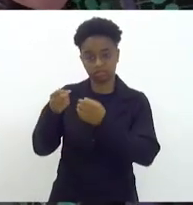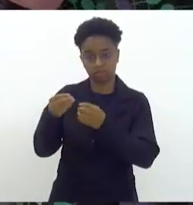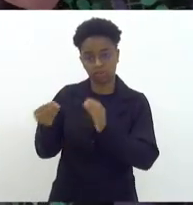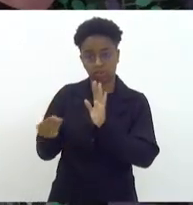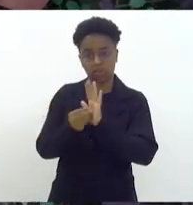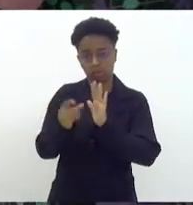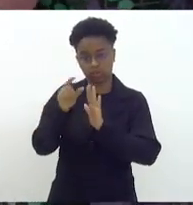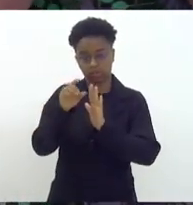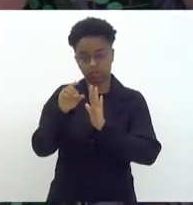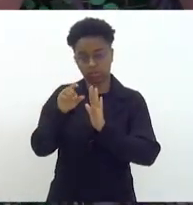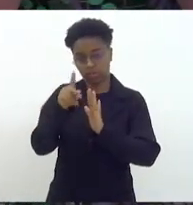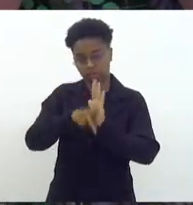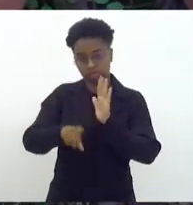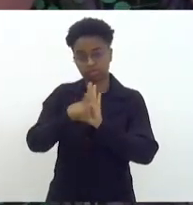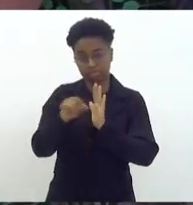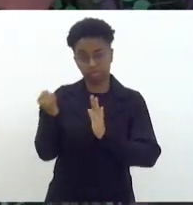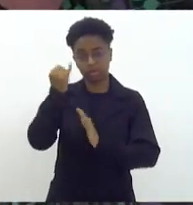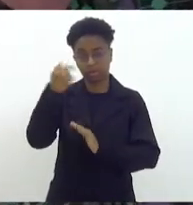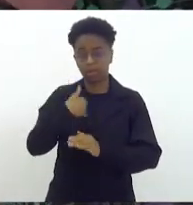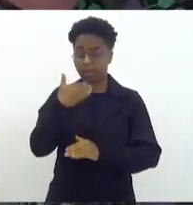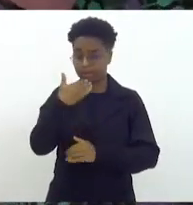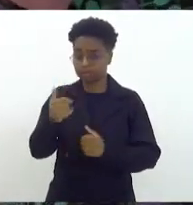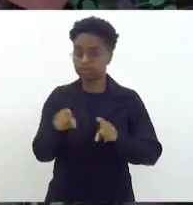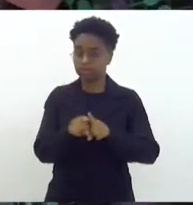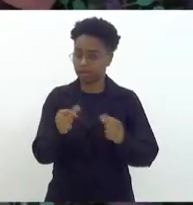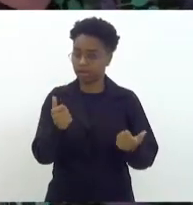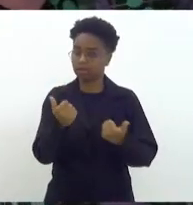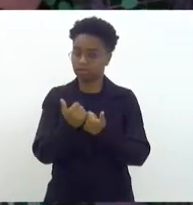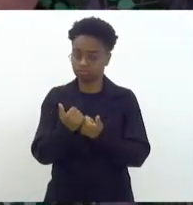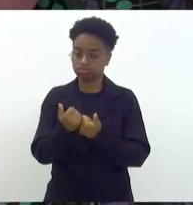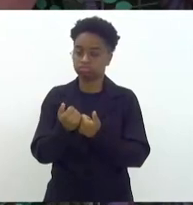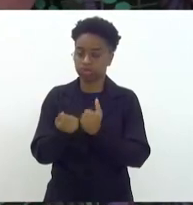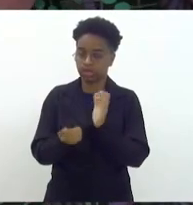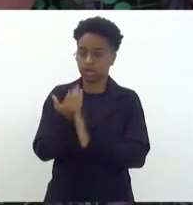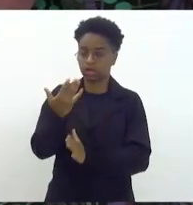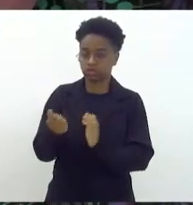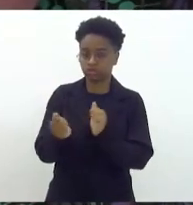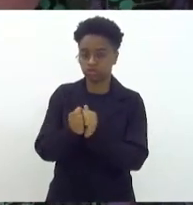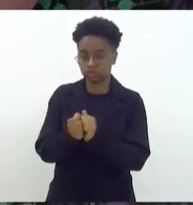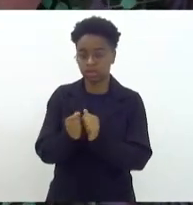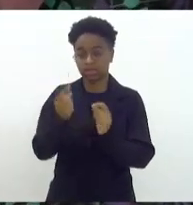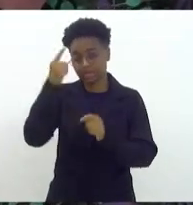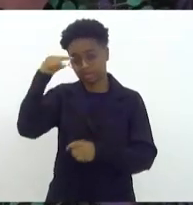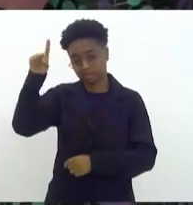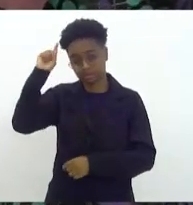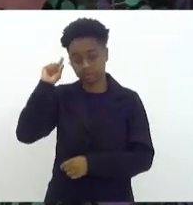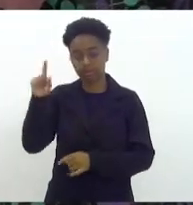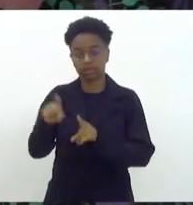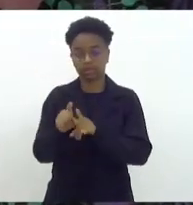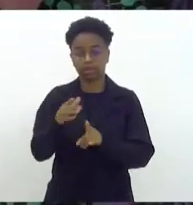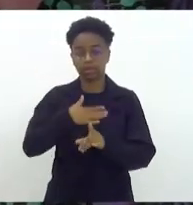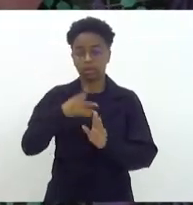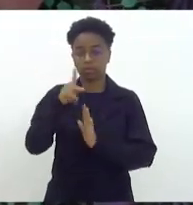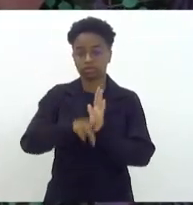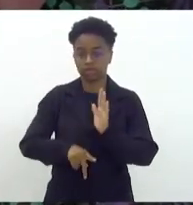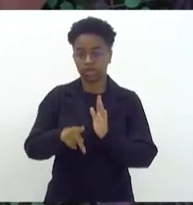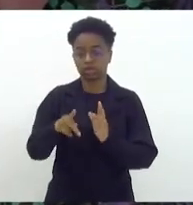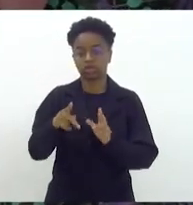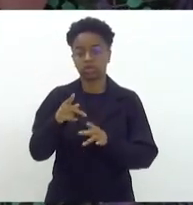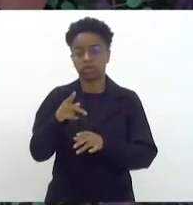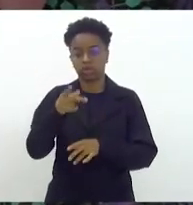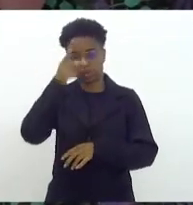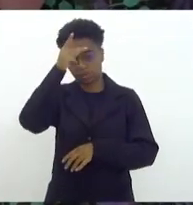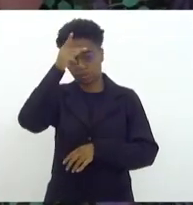pedir a coautoria na semana passada, apesar de já estar aqui como deputado, um projeto de lei meu municipal foi